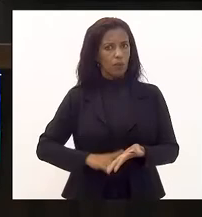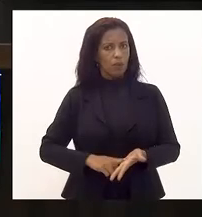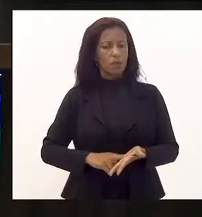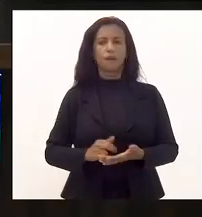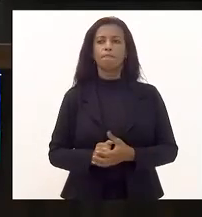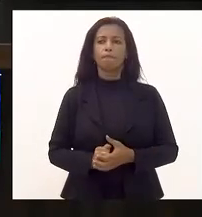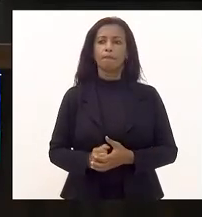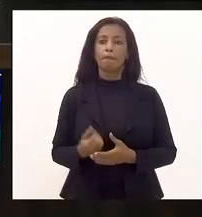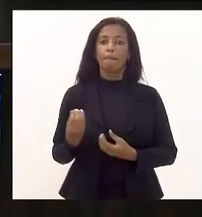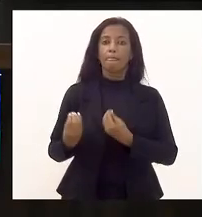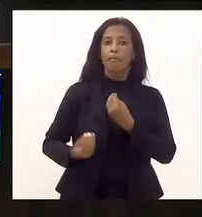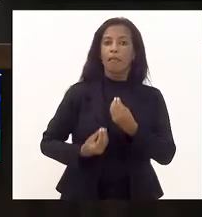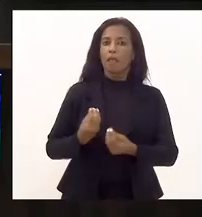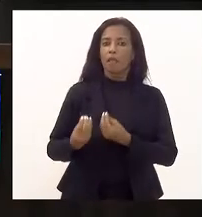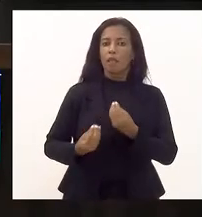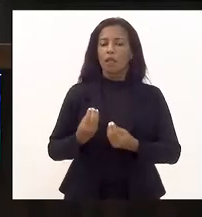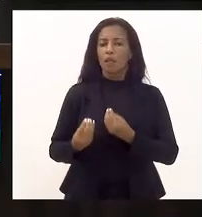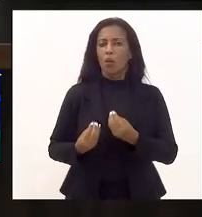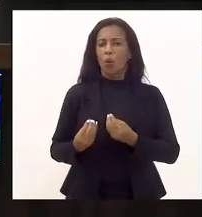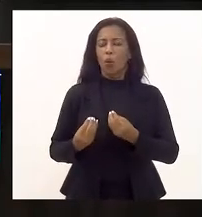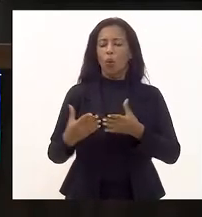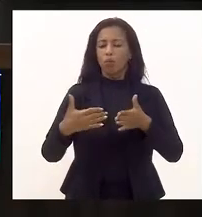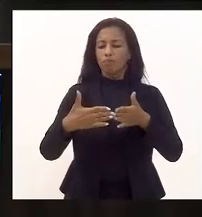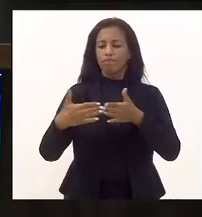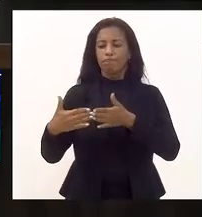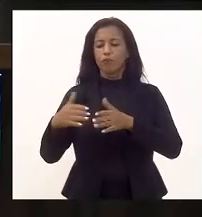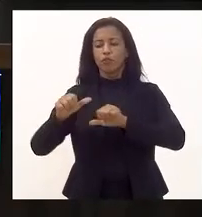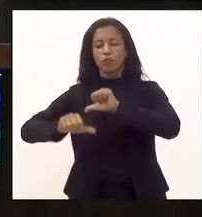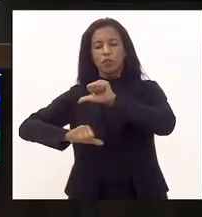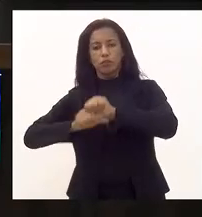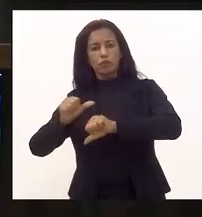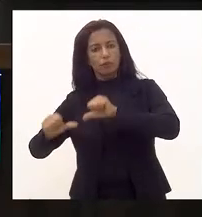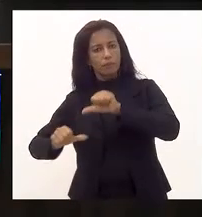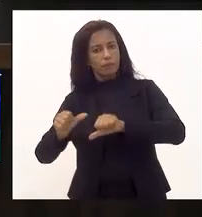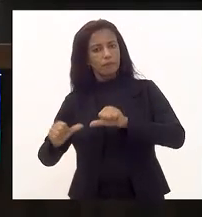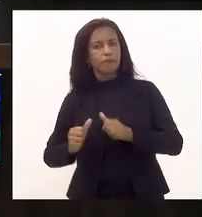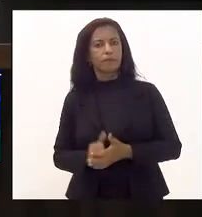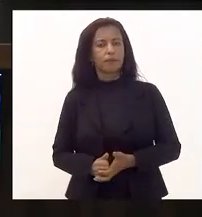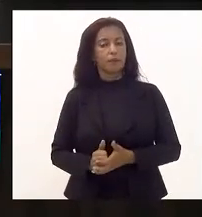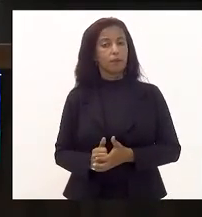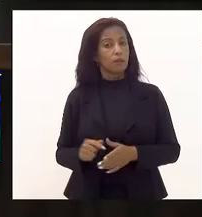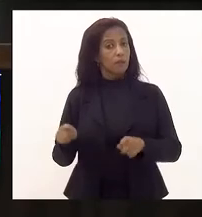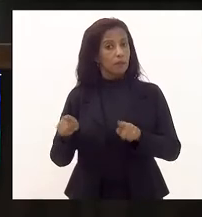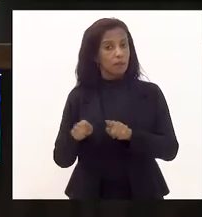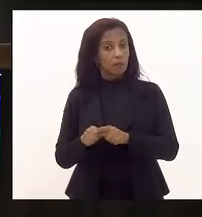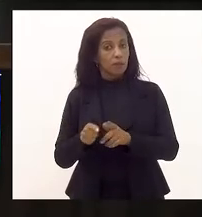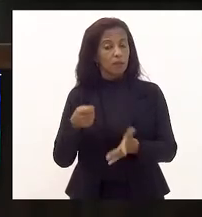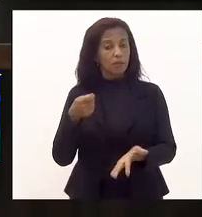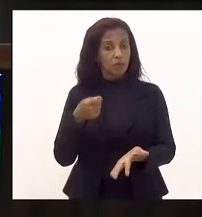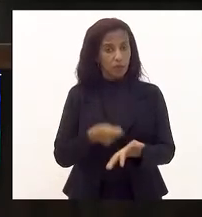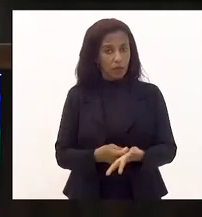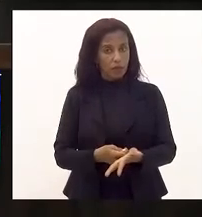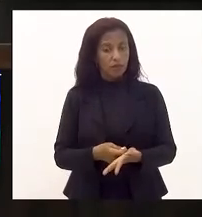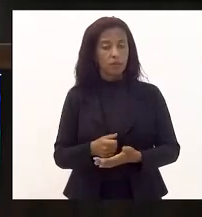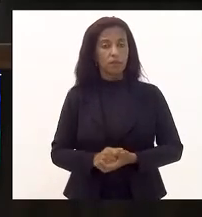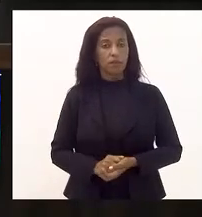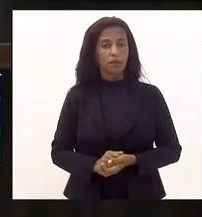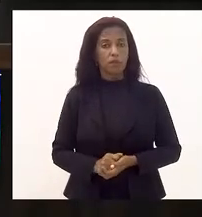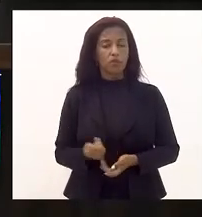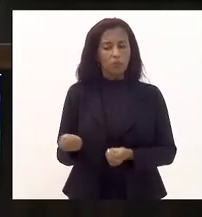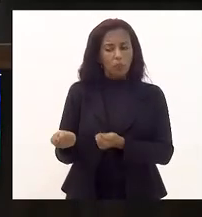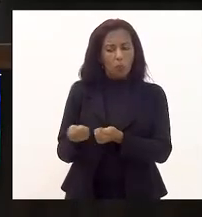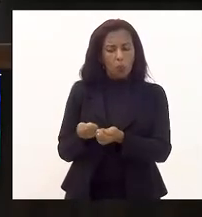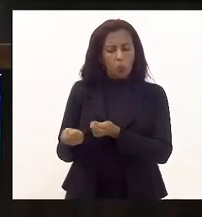como instrumento de emancipação, de transformação e, sobretudo, de garantia de uma